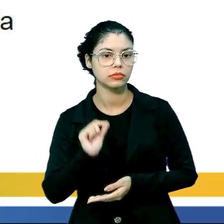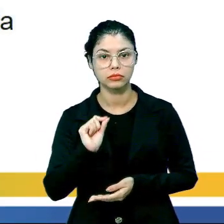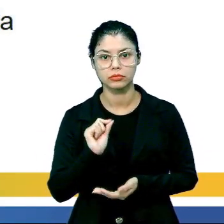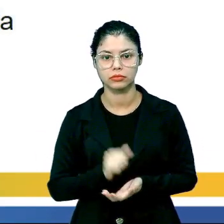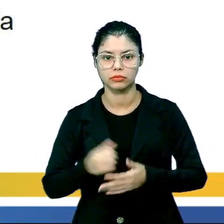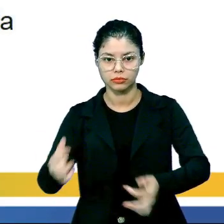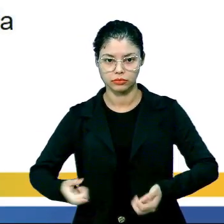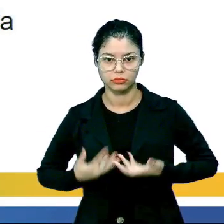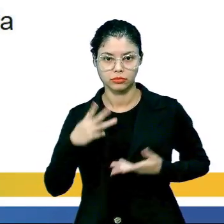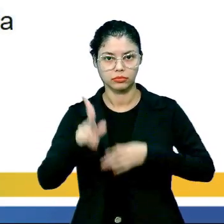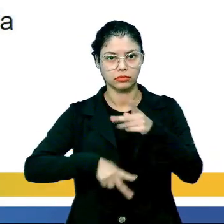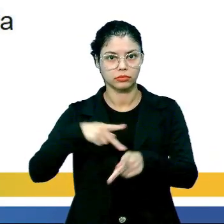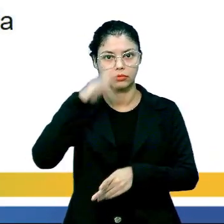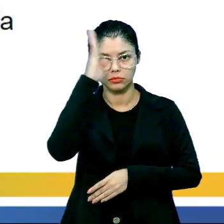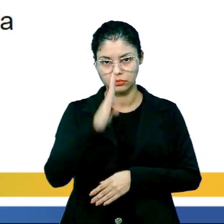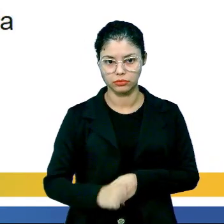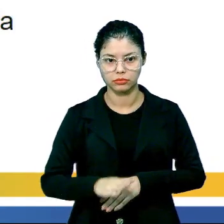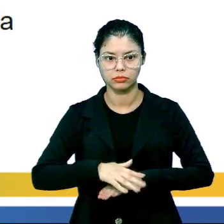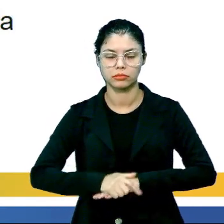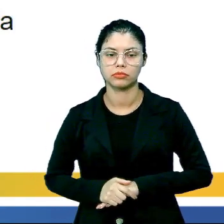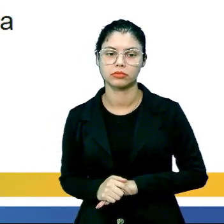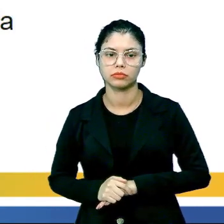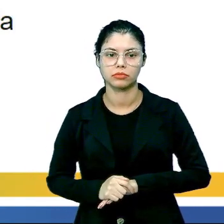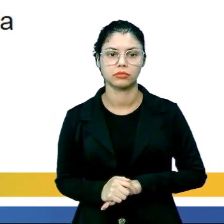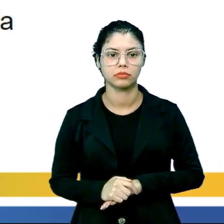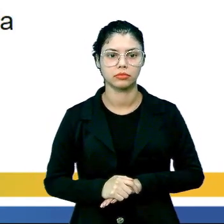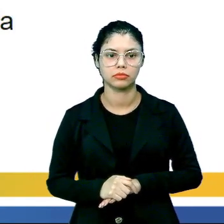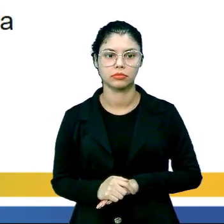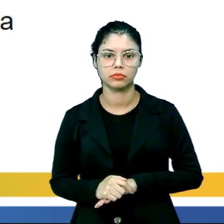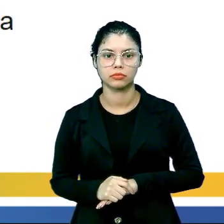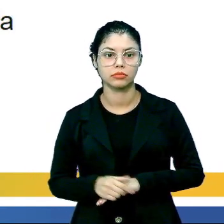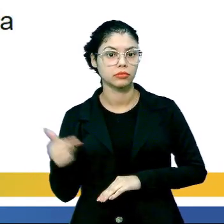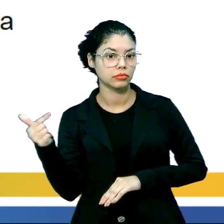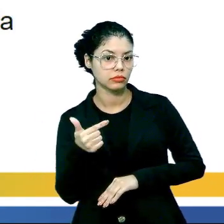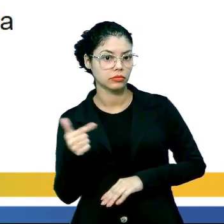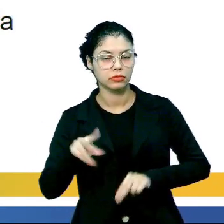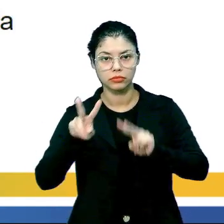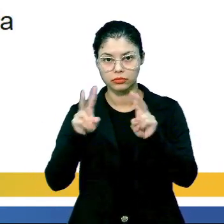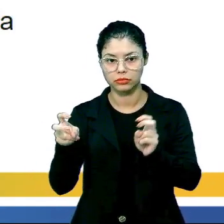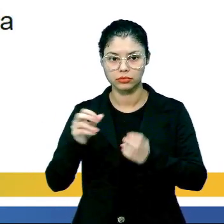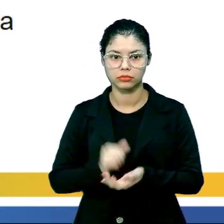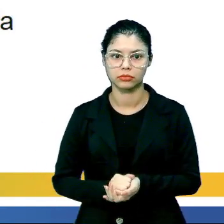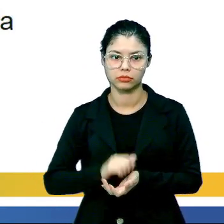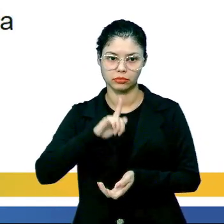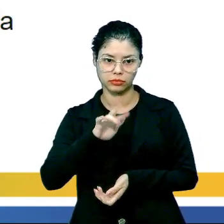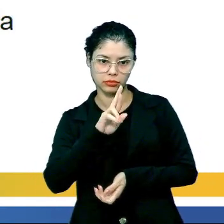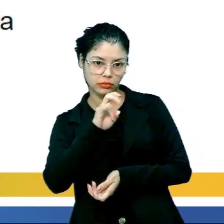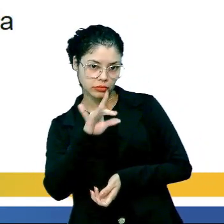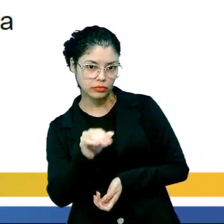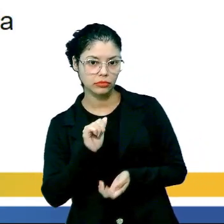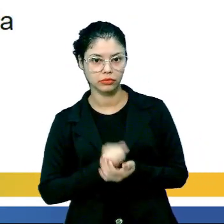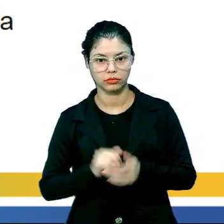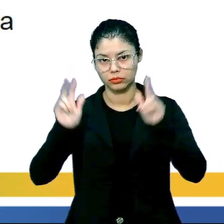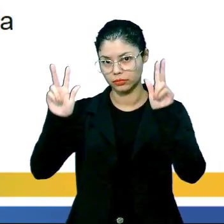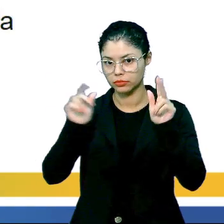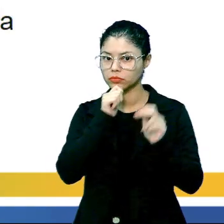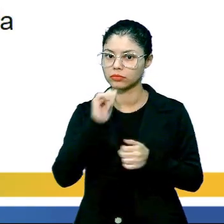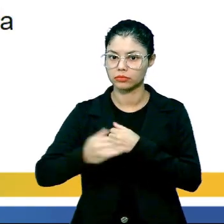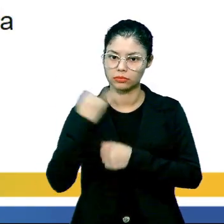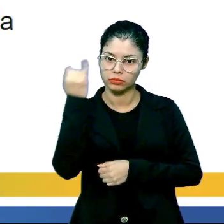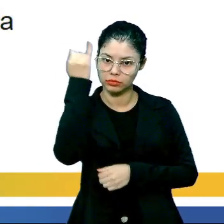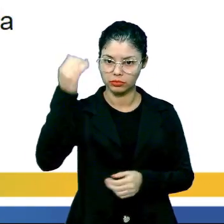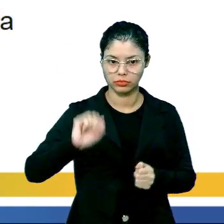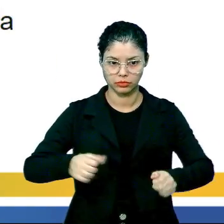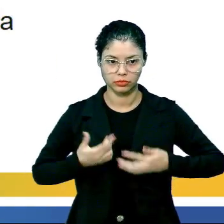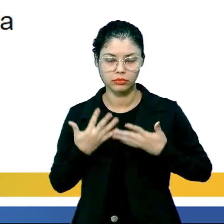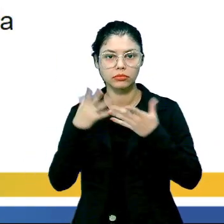aí manifestações populares no Brasil. É o nosso segundo tema. E aí nós temos as greves e os protestos